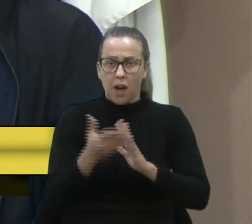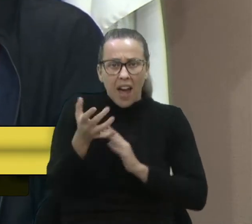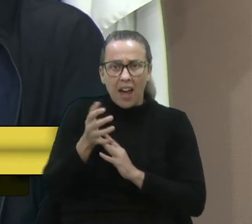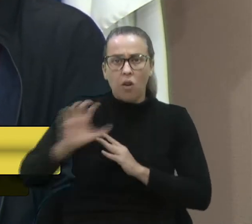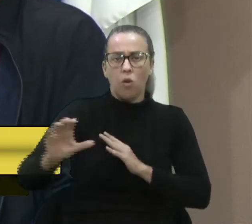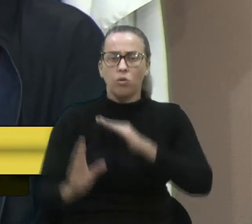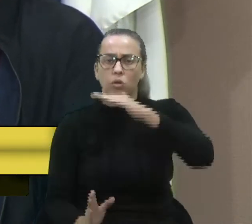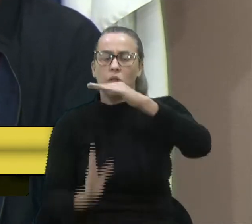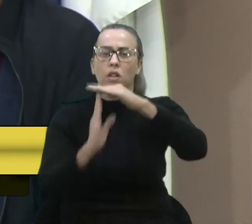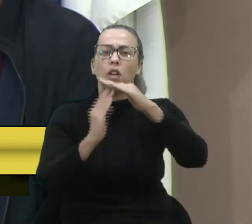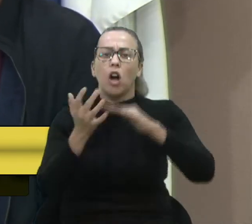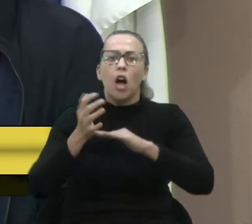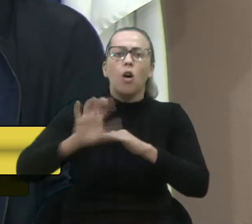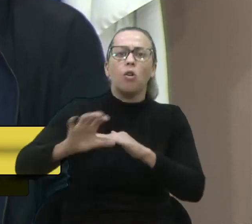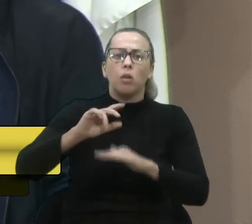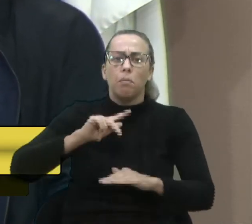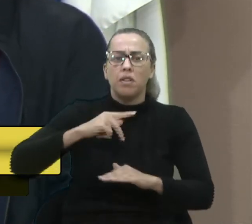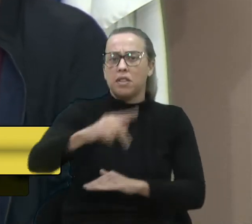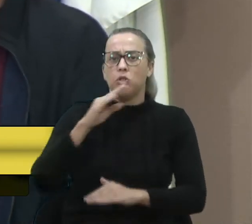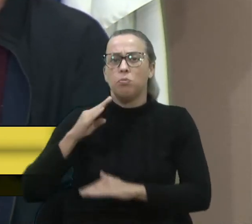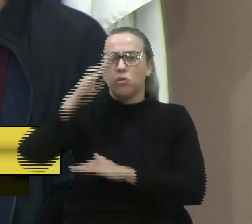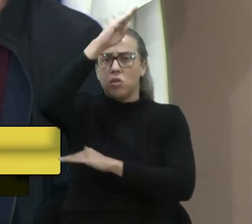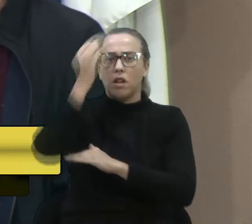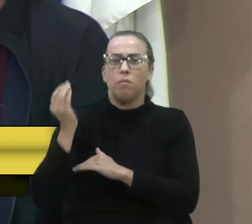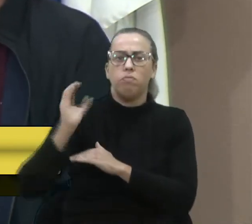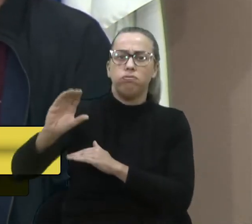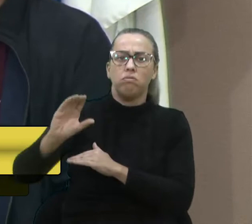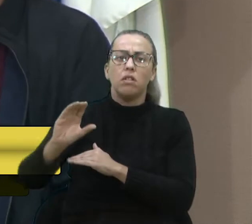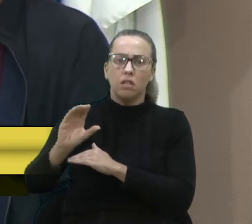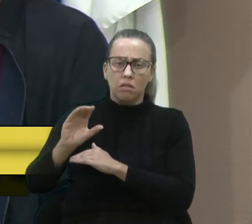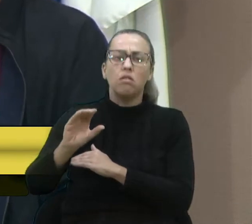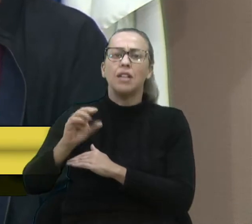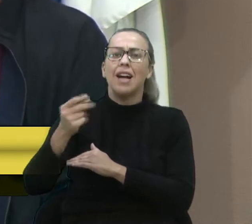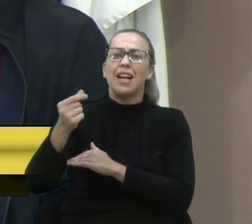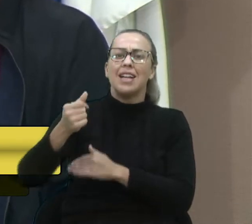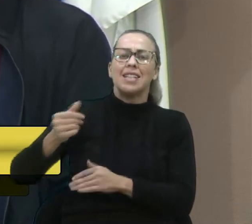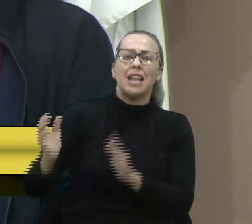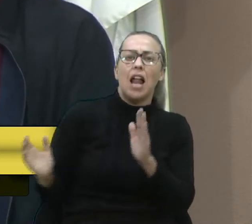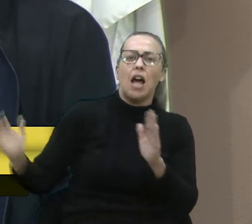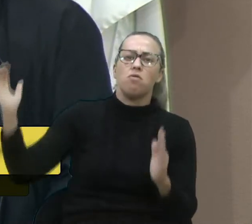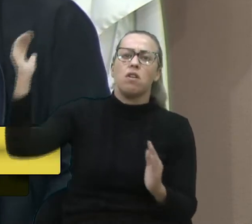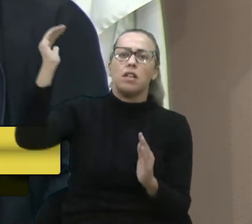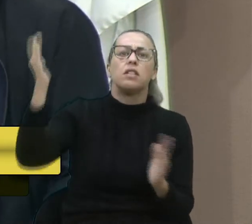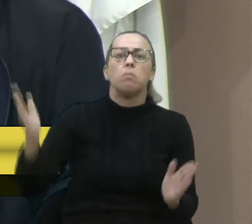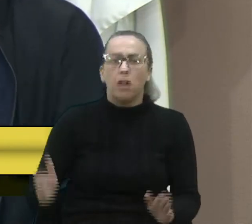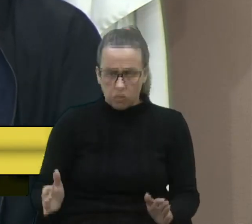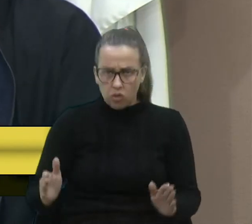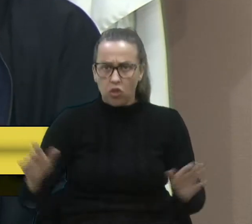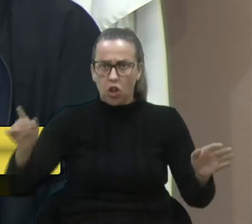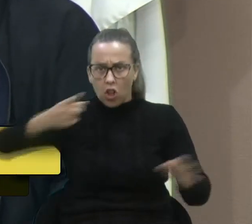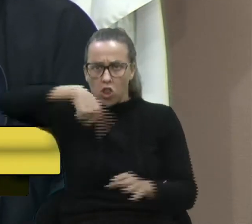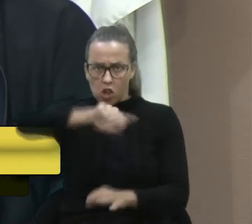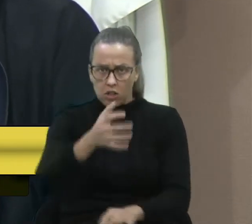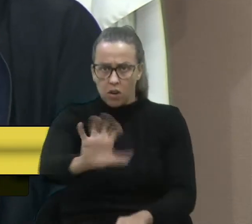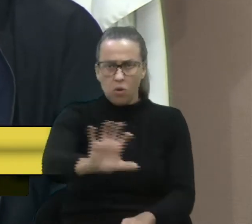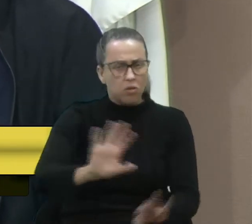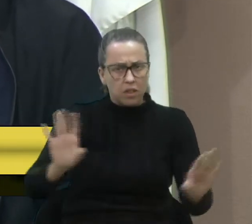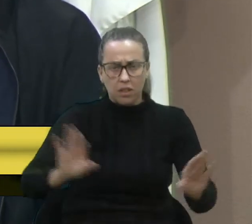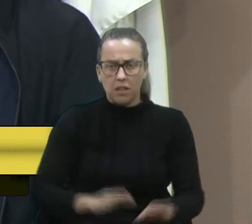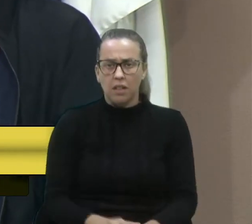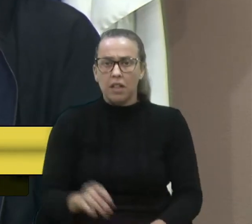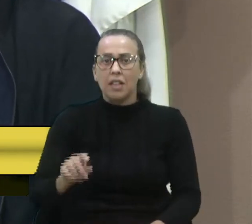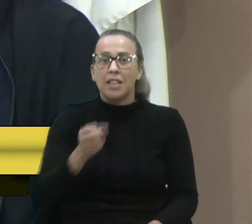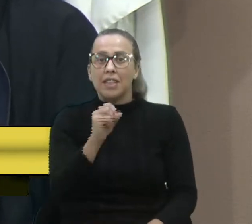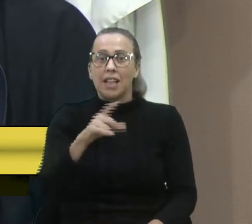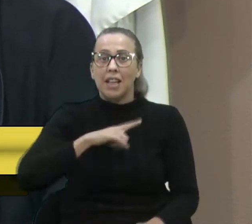teto do Plex, lá que o presidente Bolsonaro colocou para colocar salários superiores. Nós somos contra. Quando